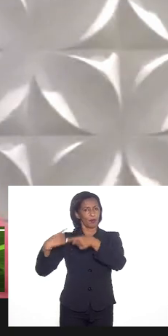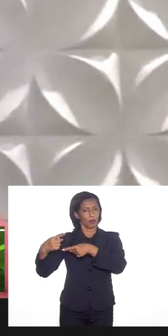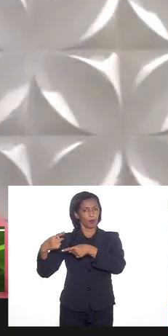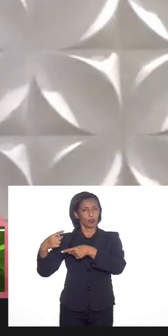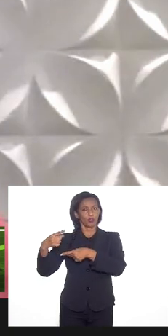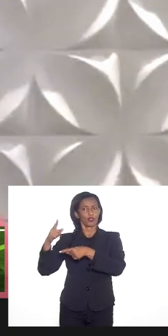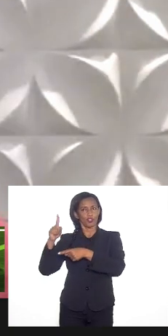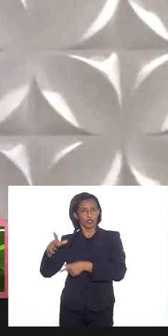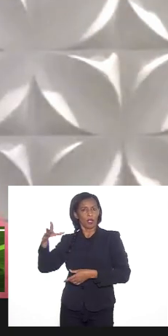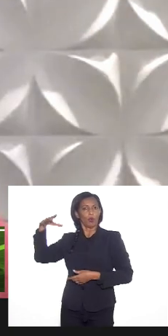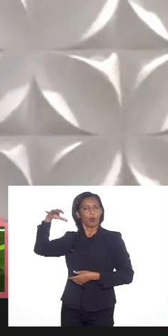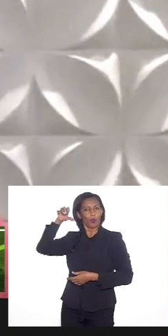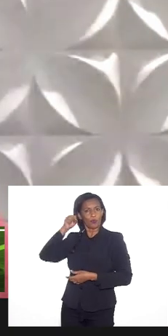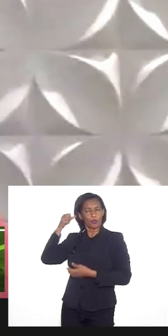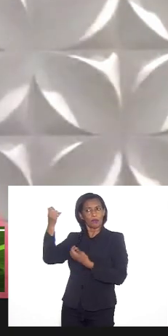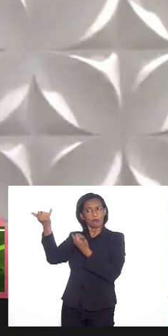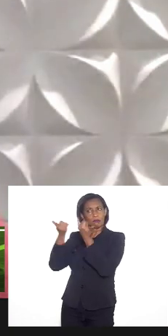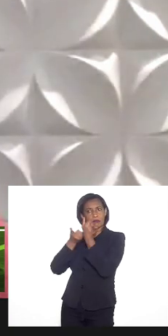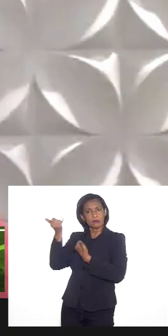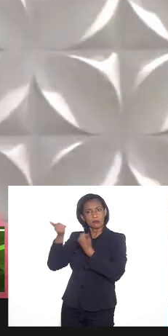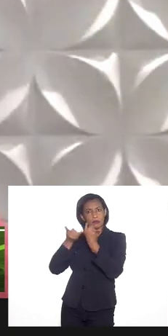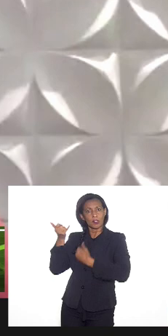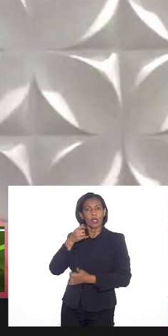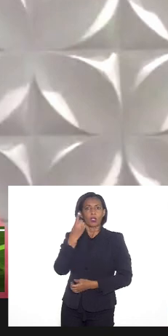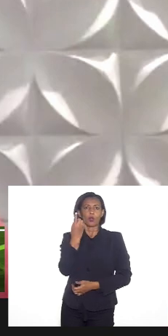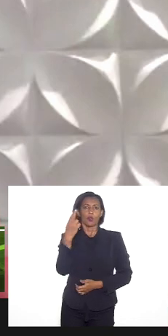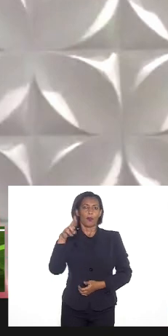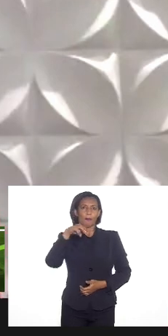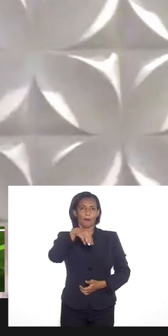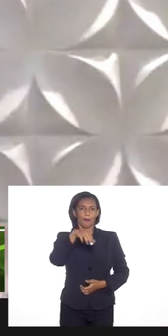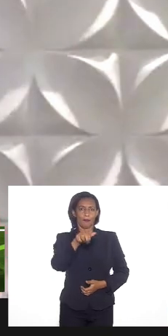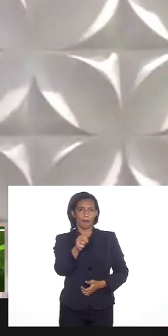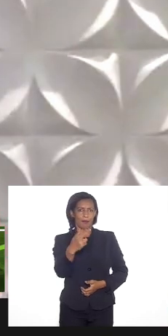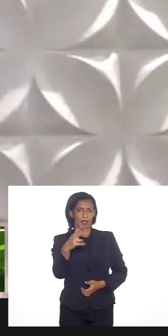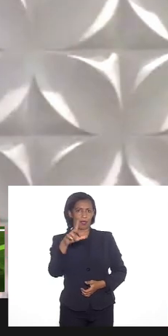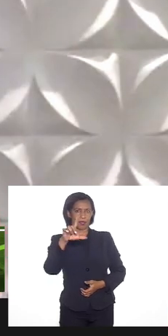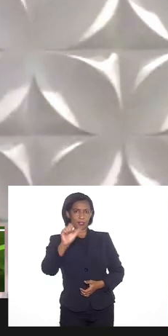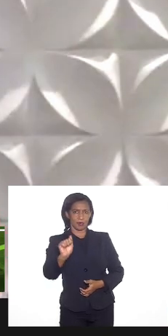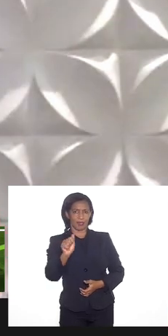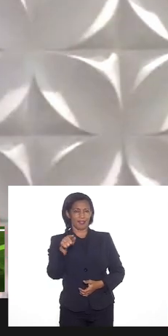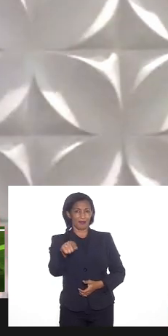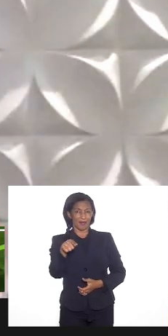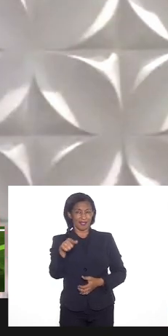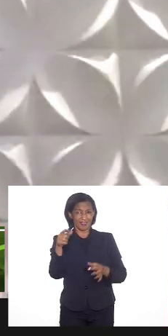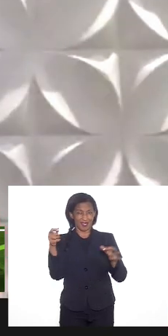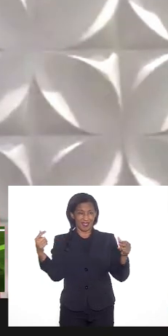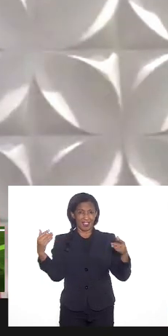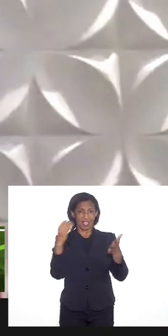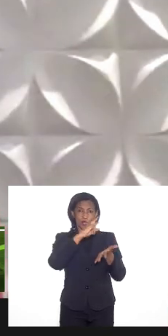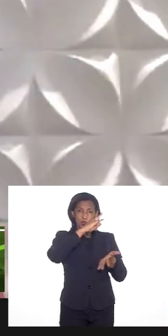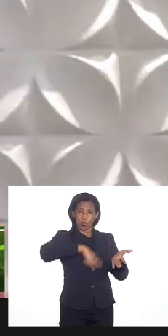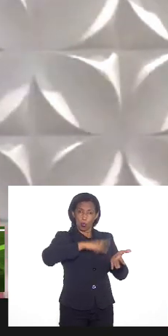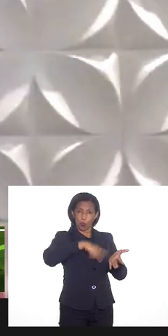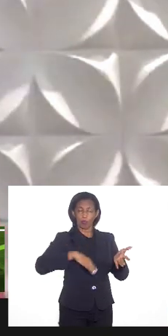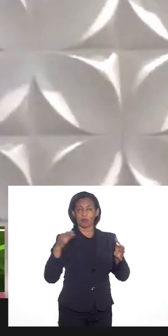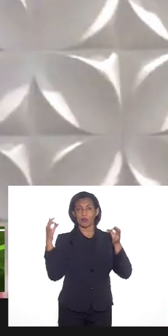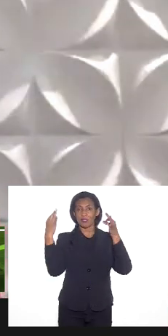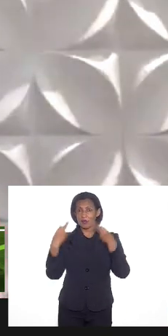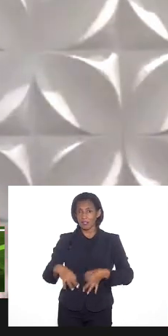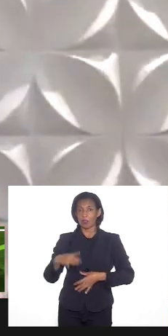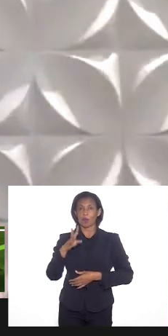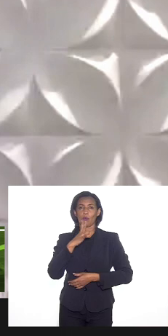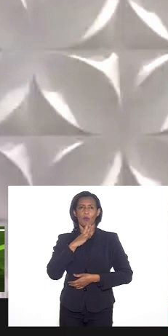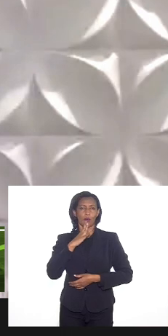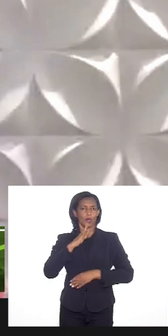Marcela Ortiz, para que a gente possa ter essa compilação adequada para conhecer não só